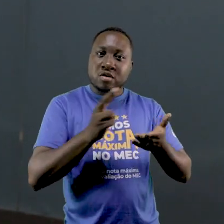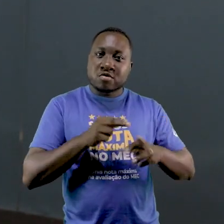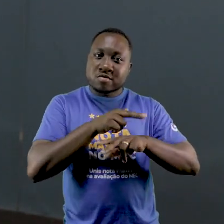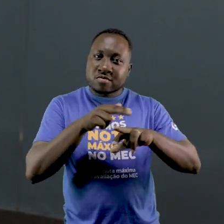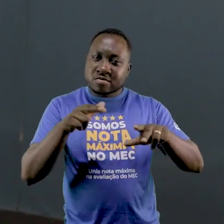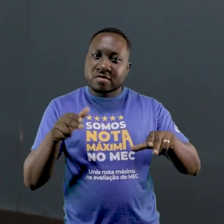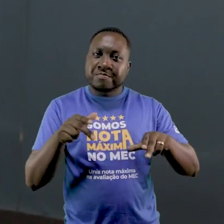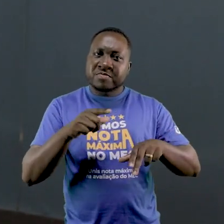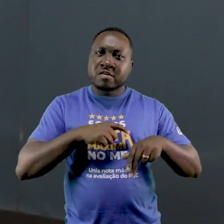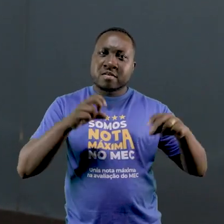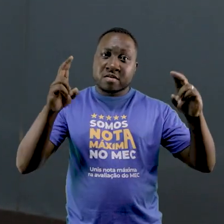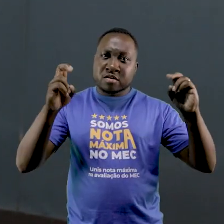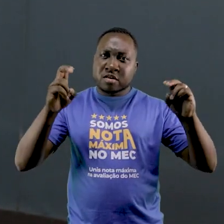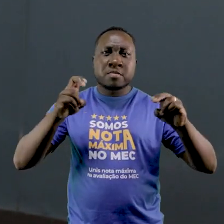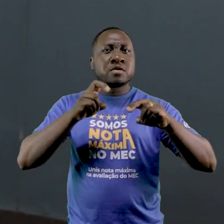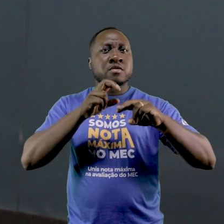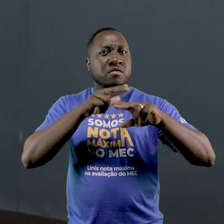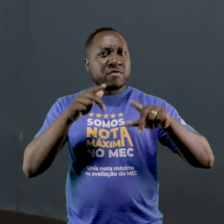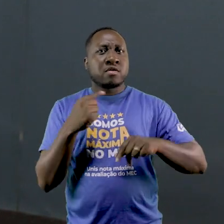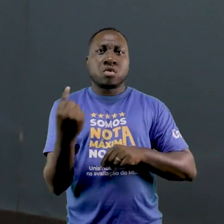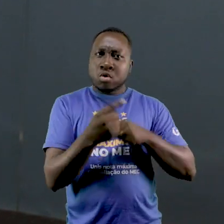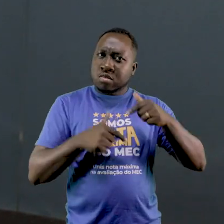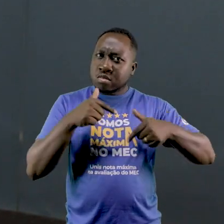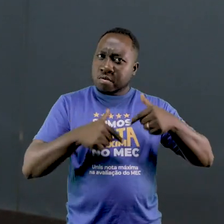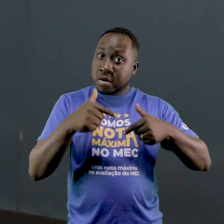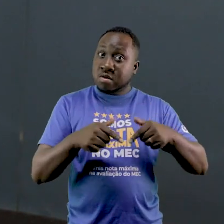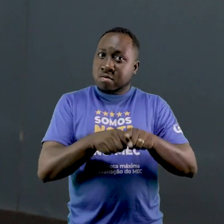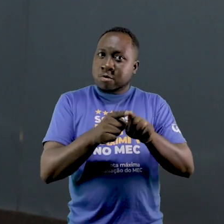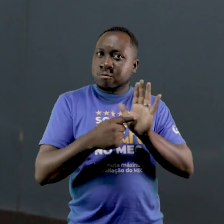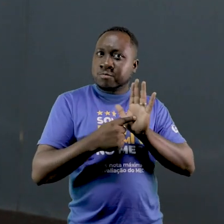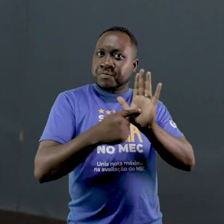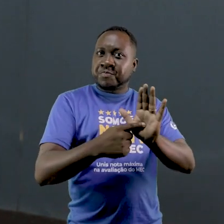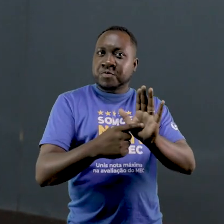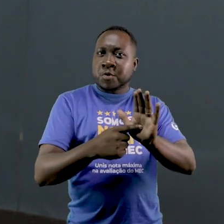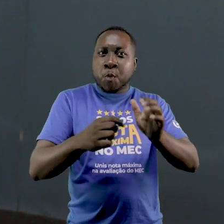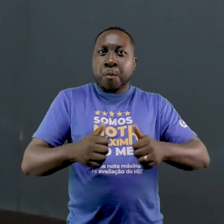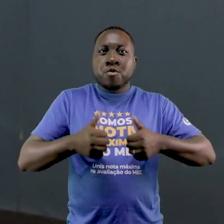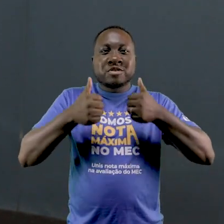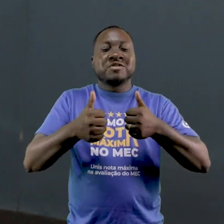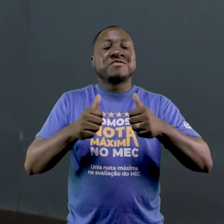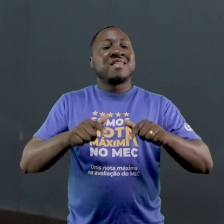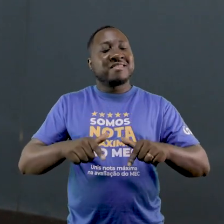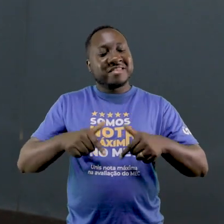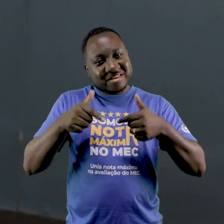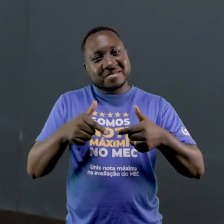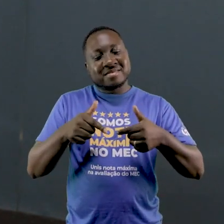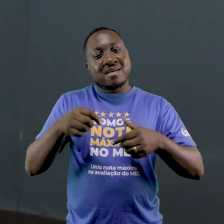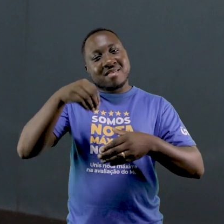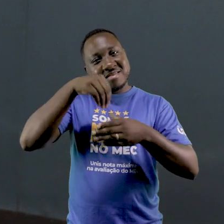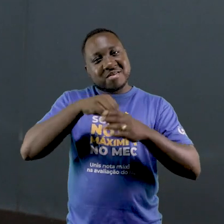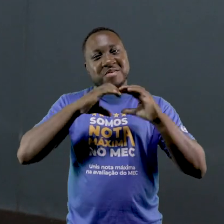diversidade, que aborda as iniciativas que tomamos nessa área e destaca o impacto positivo dessas ações